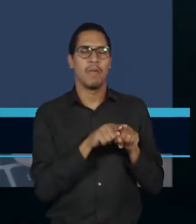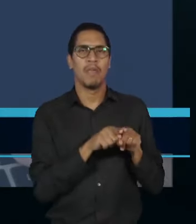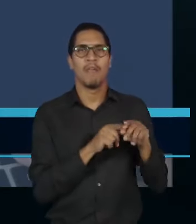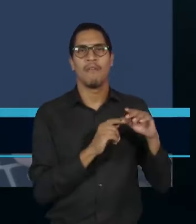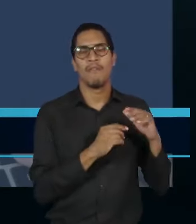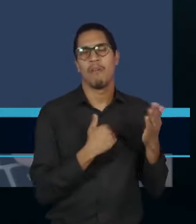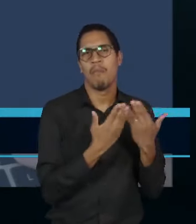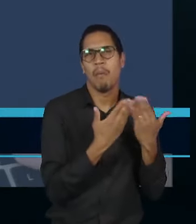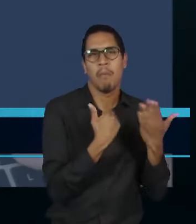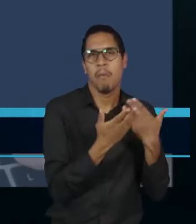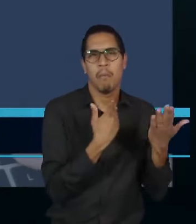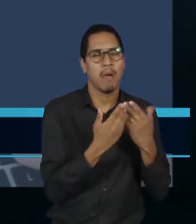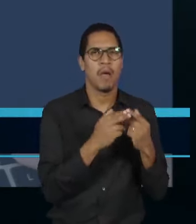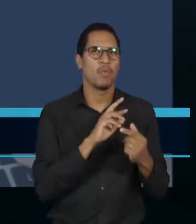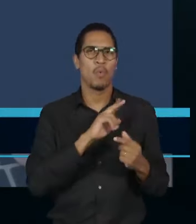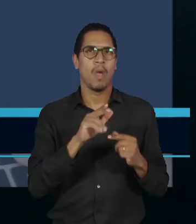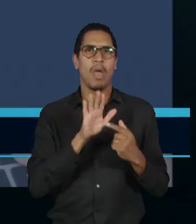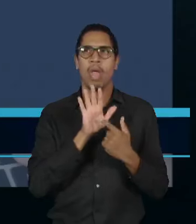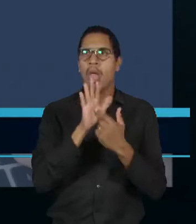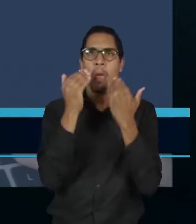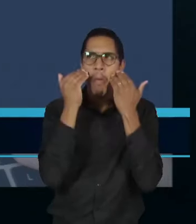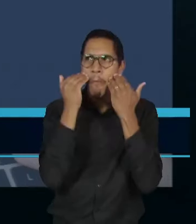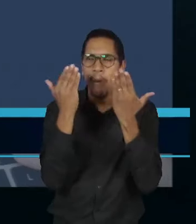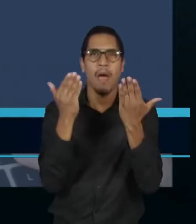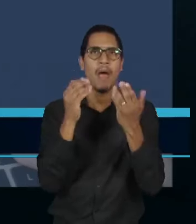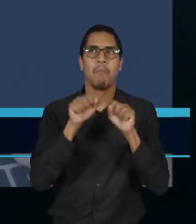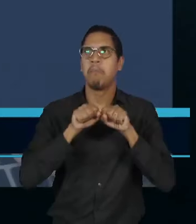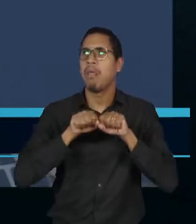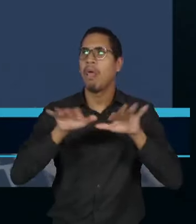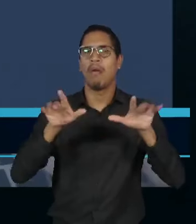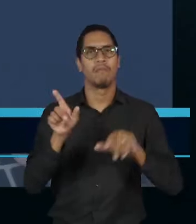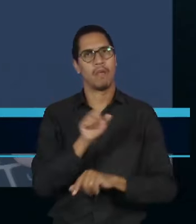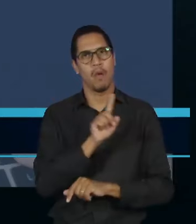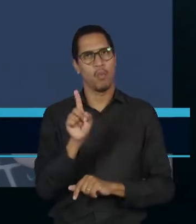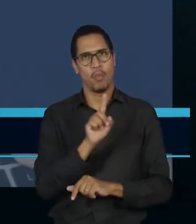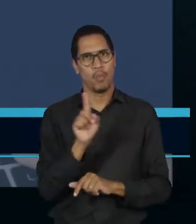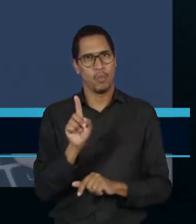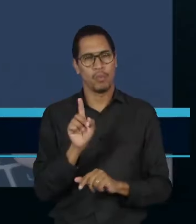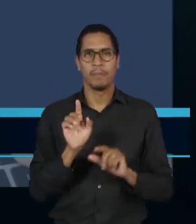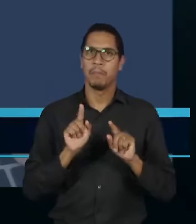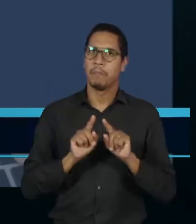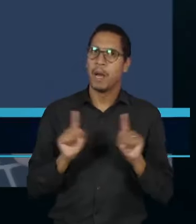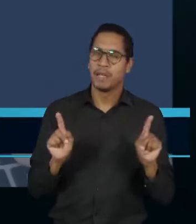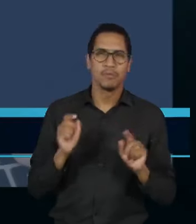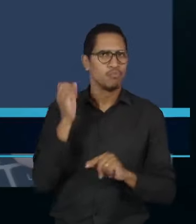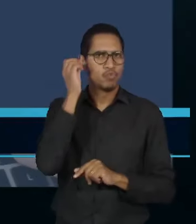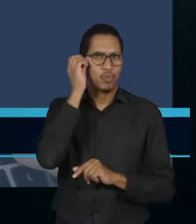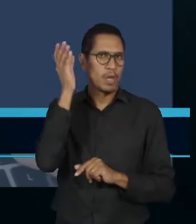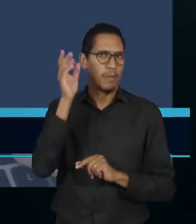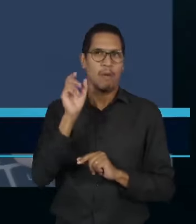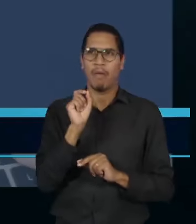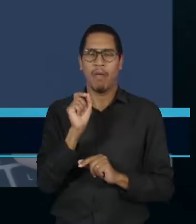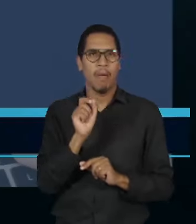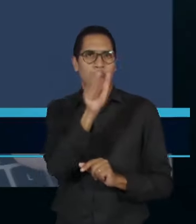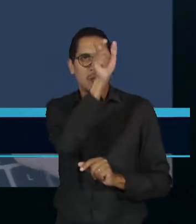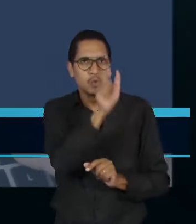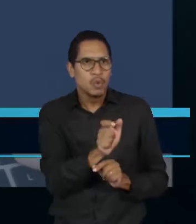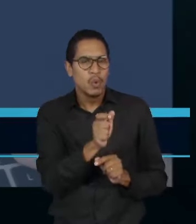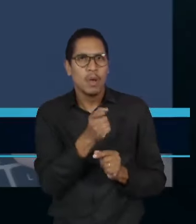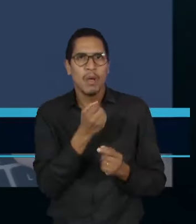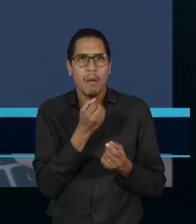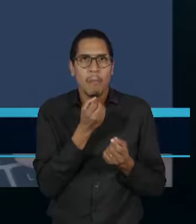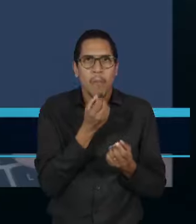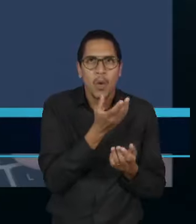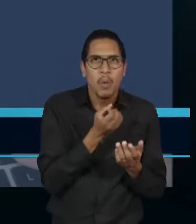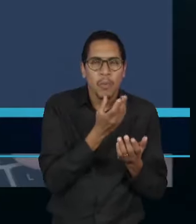sem o intuito de ser exposta em revista de grande circulação. Disse também não se lembrar, para quem falou, o que chamou